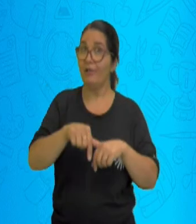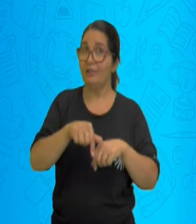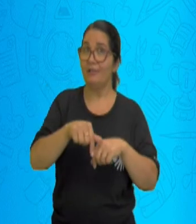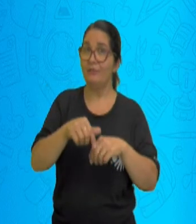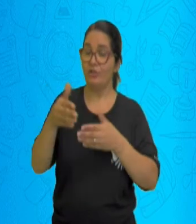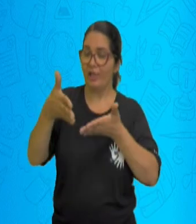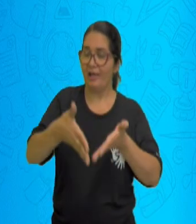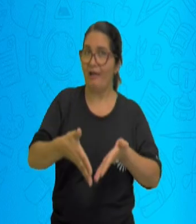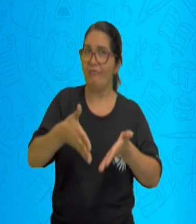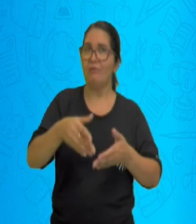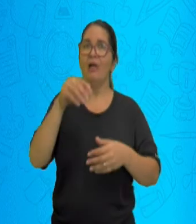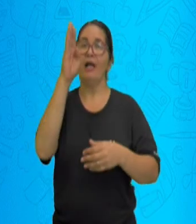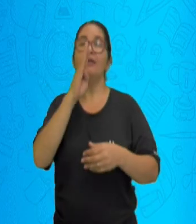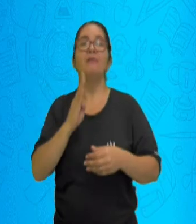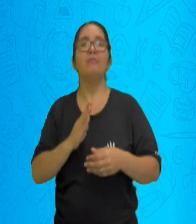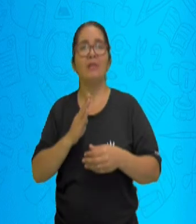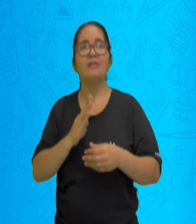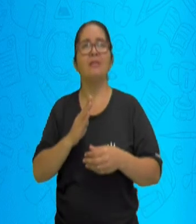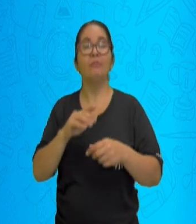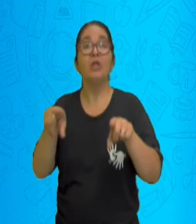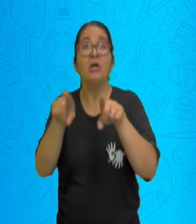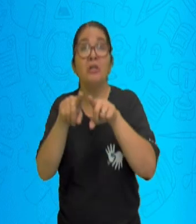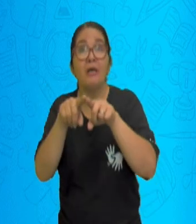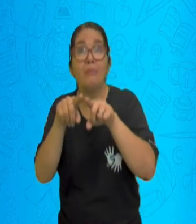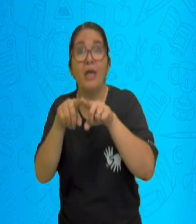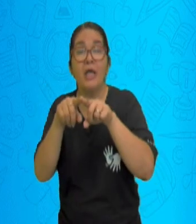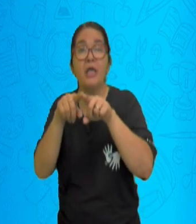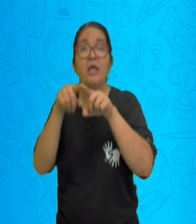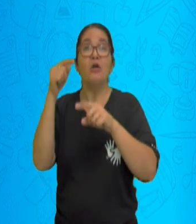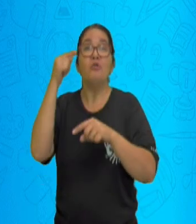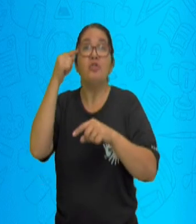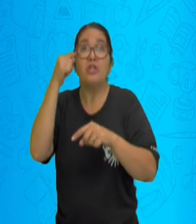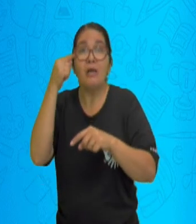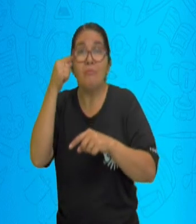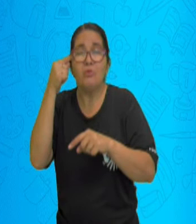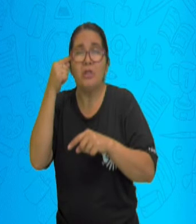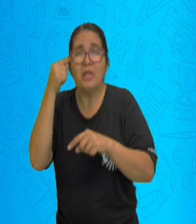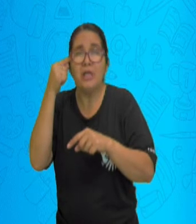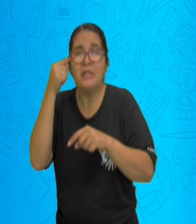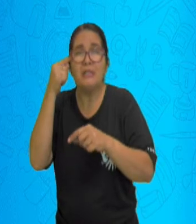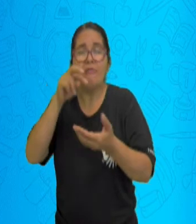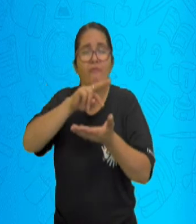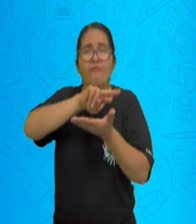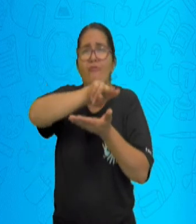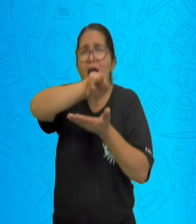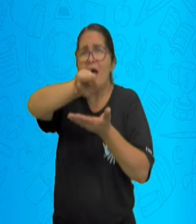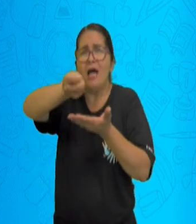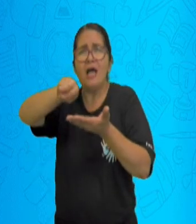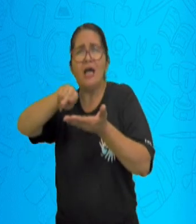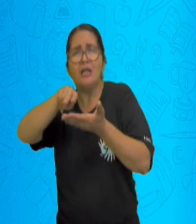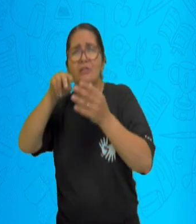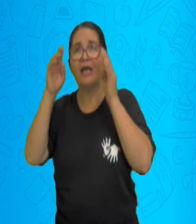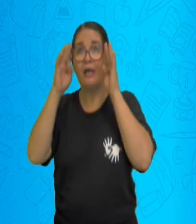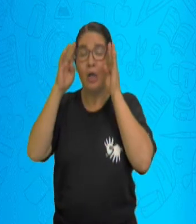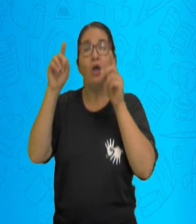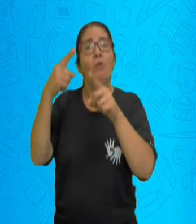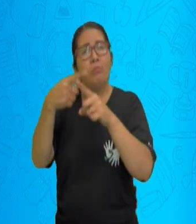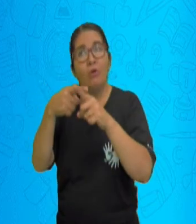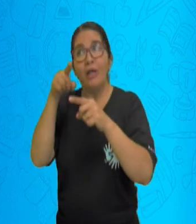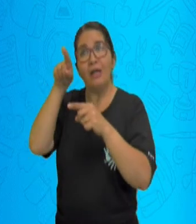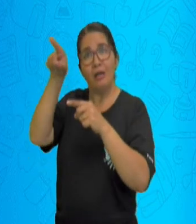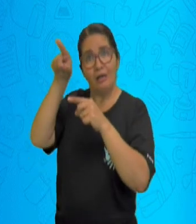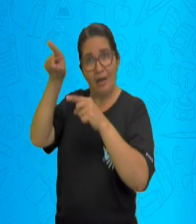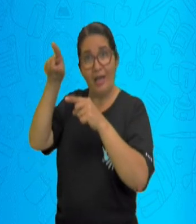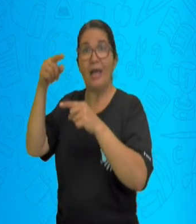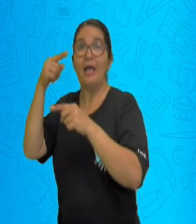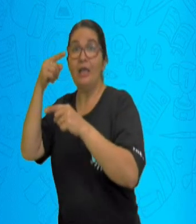Japoneses chegaram em maior número também aqui no Brasil a partir do ano de 1908, quando o Japão sofria um sério problema econômico